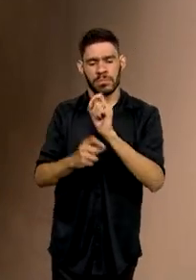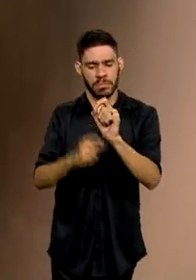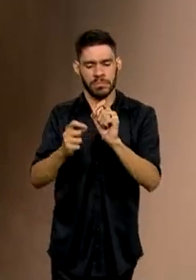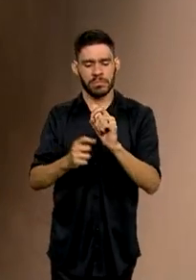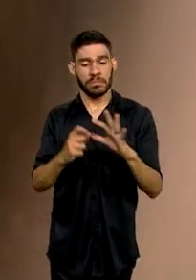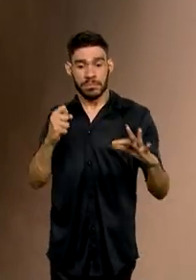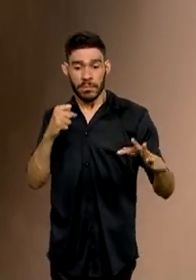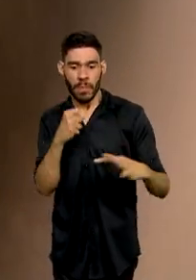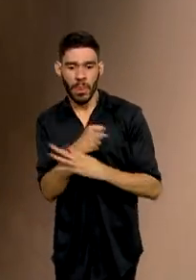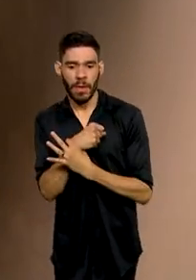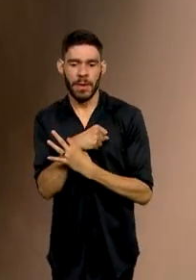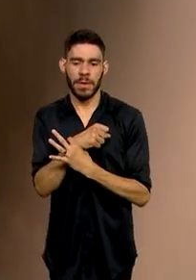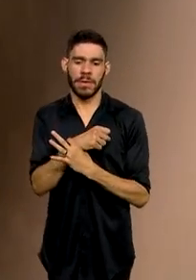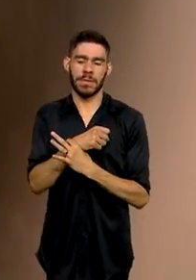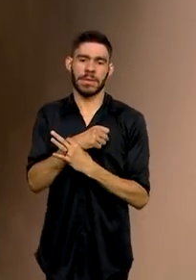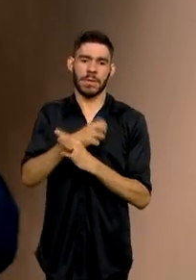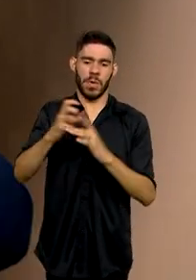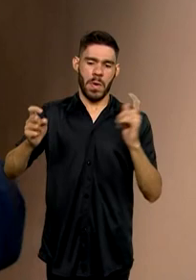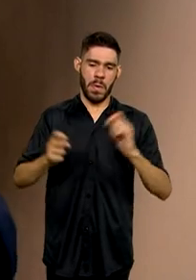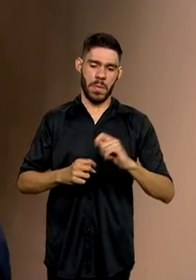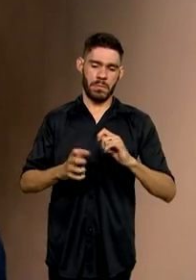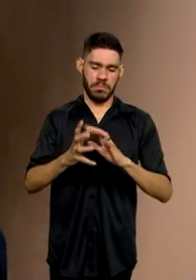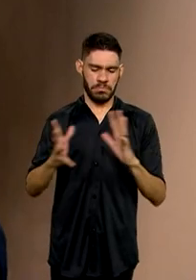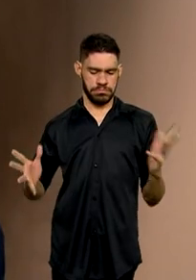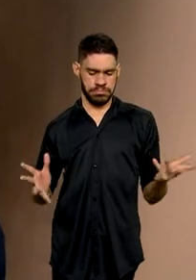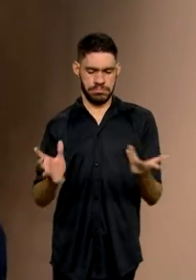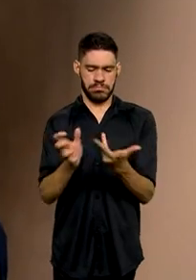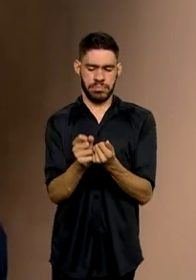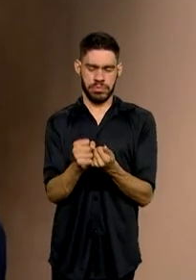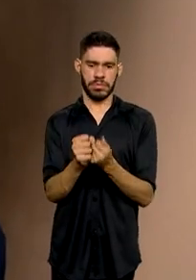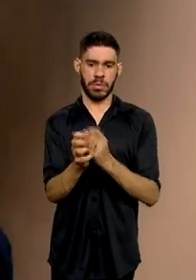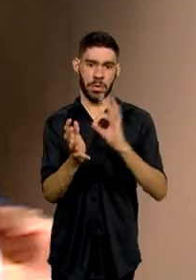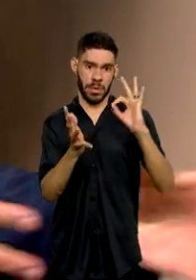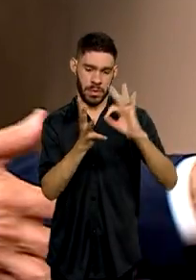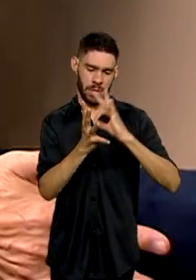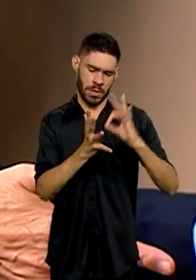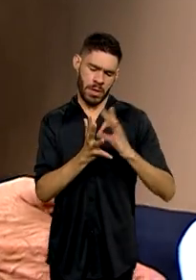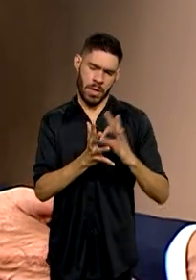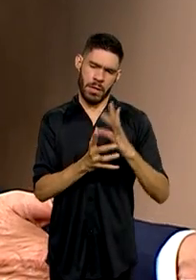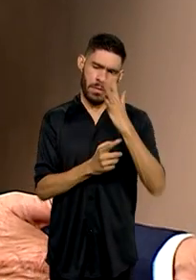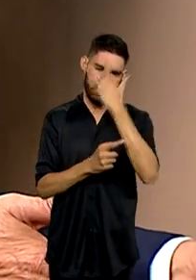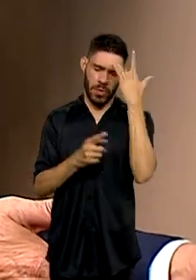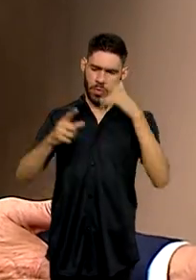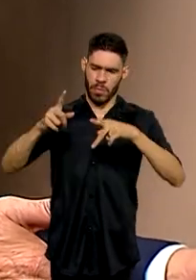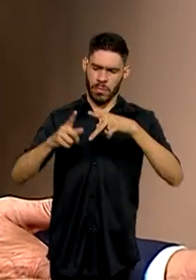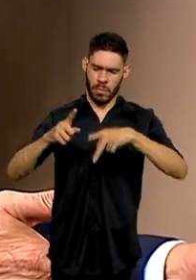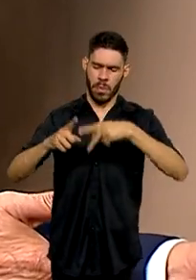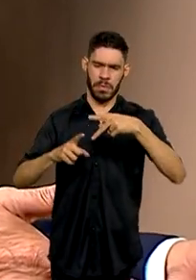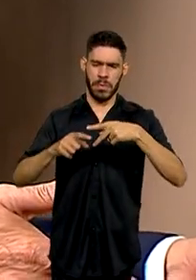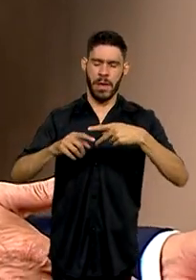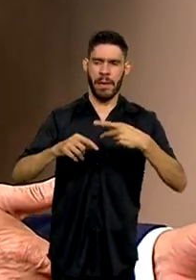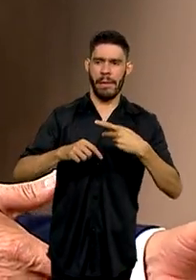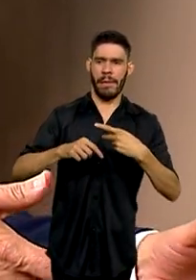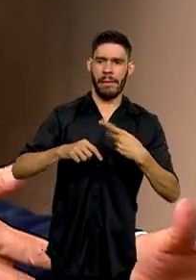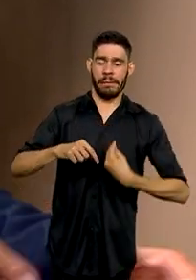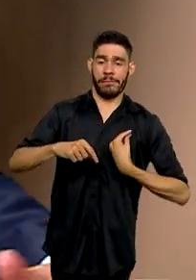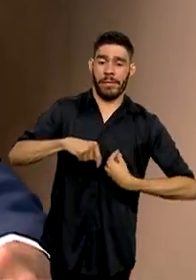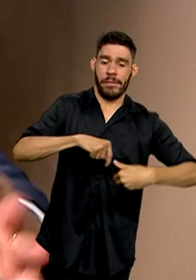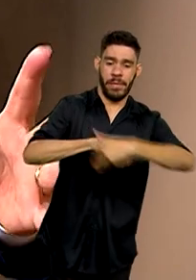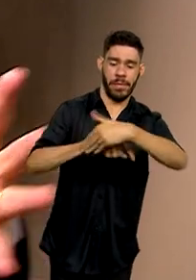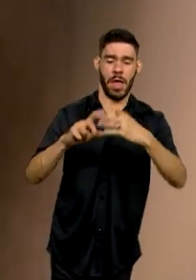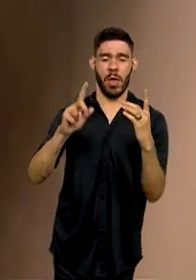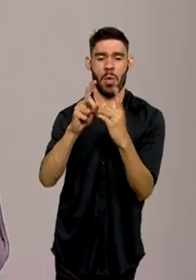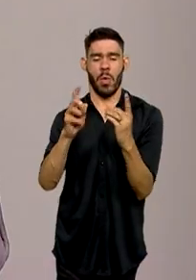assegurar a condição de aperfeiçoar esse cadastro. Quem ali da população em situação de rua que não está sendo atendido?